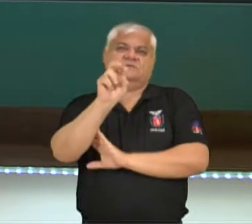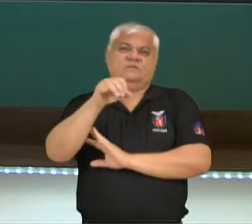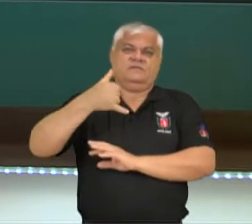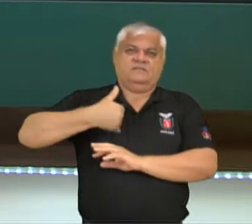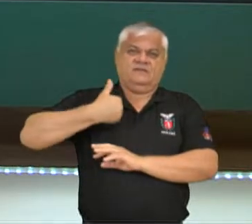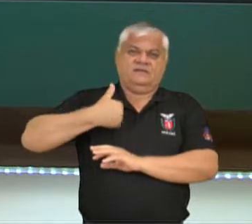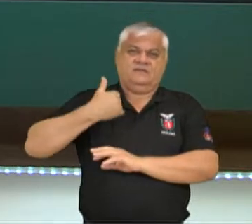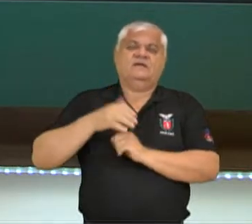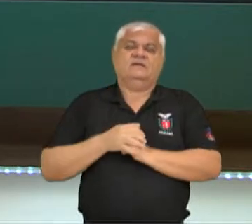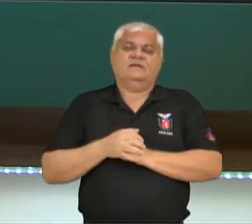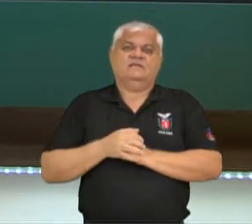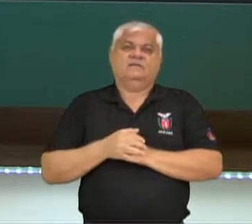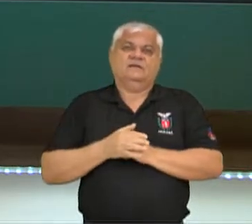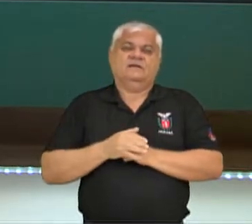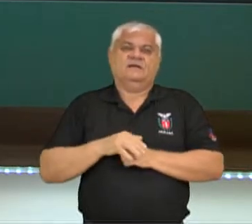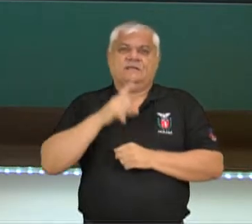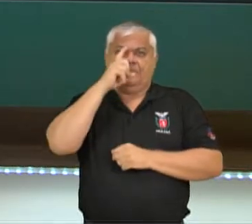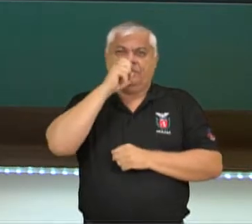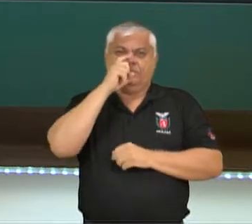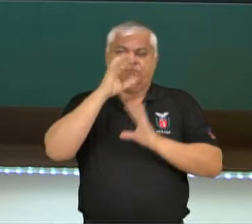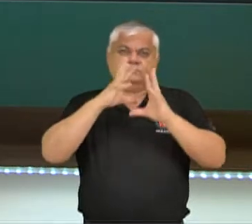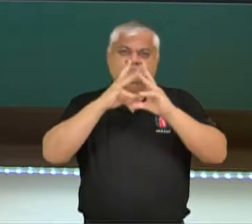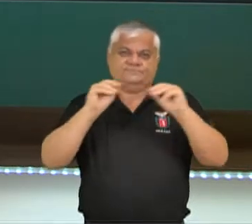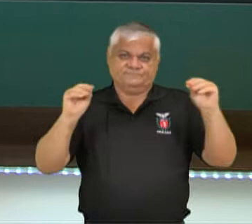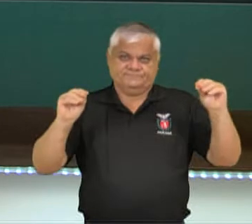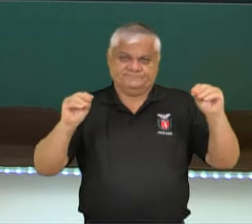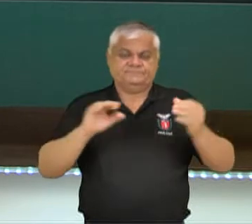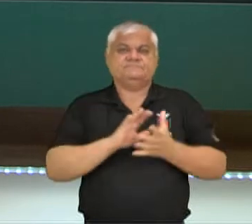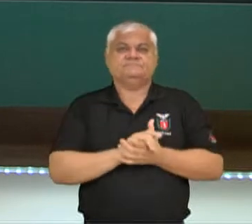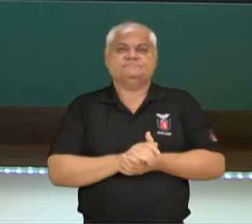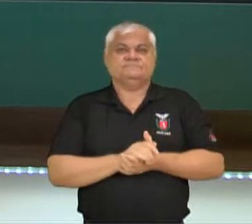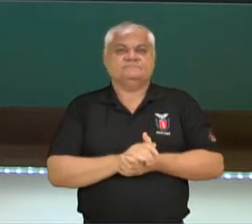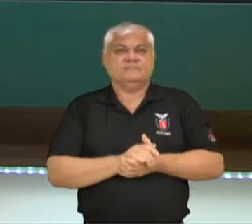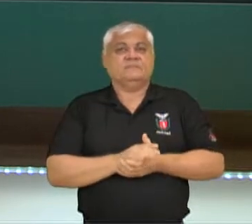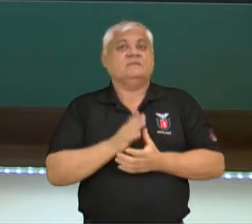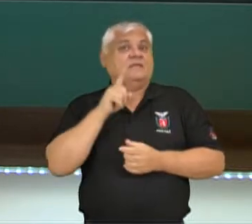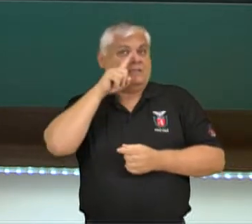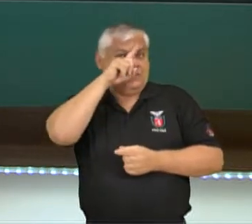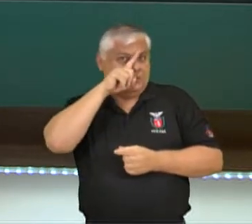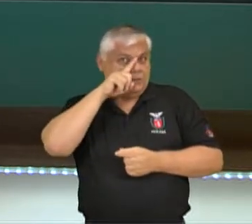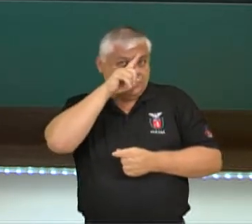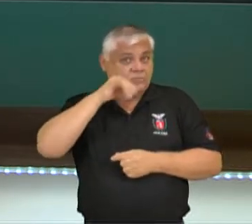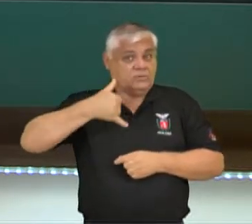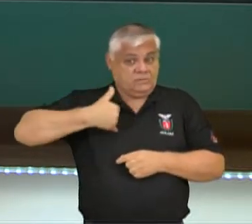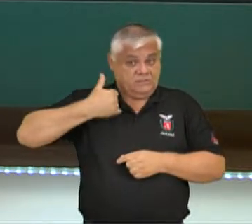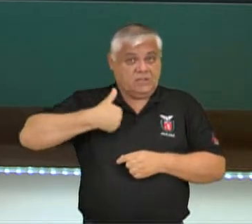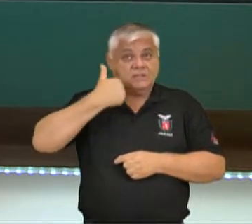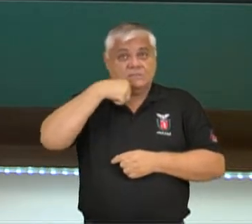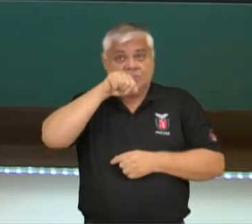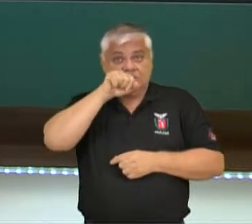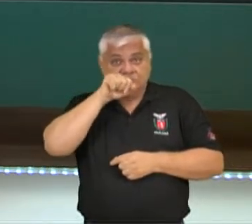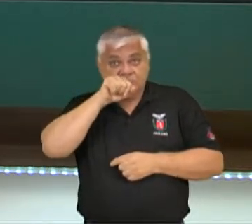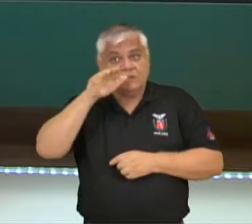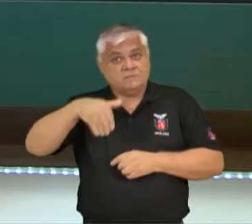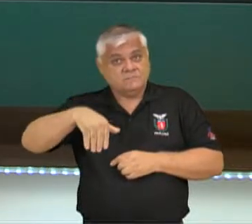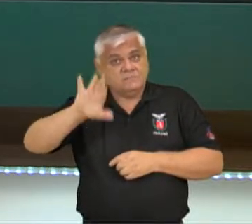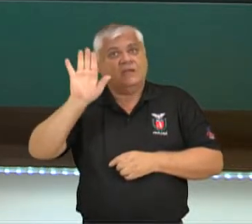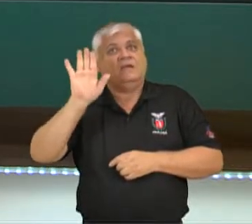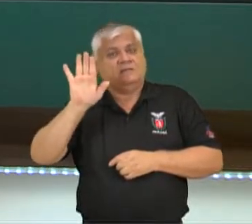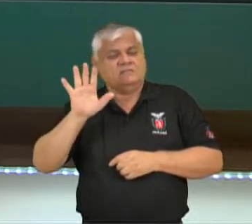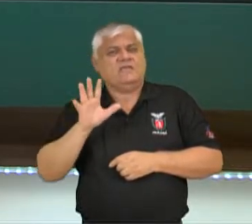na menopausa. Então a gente sabe que o risco da idade materna avançada está relacionado com o